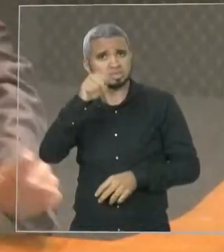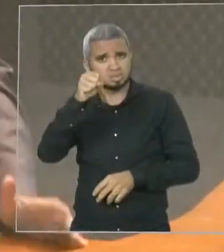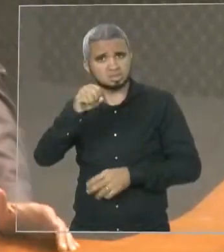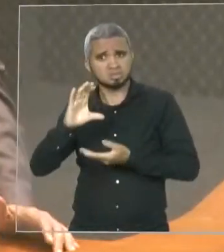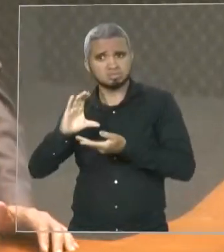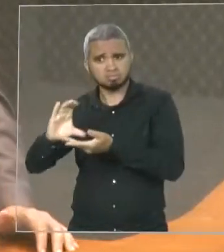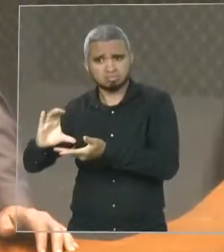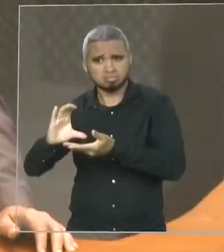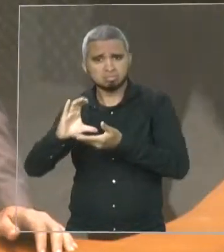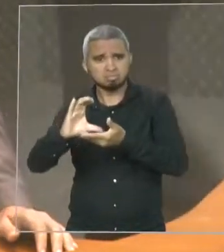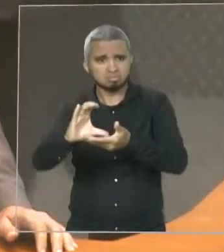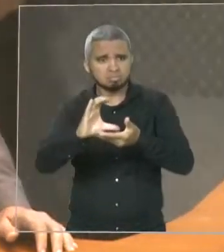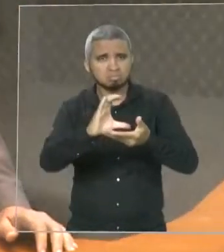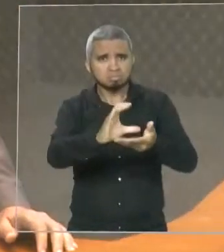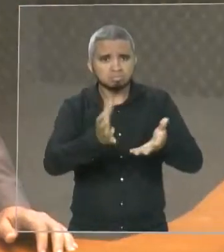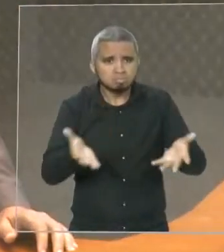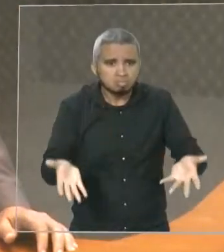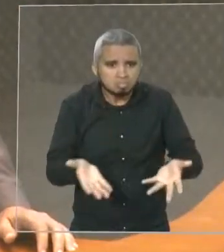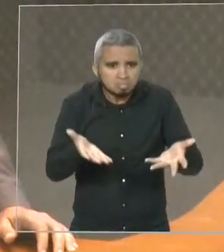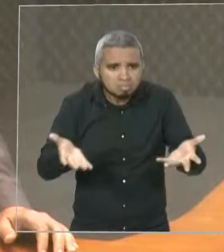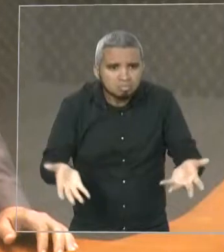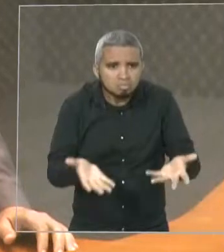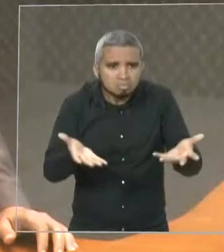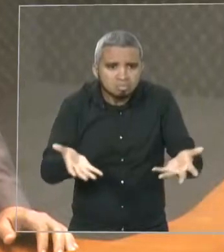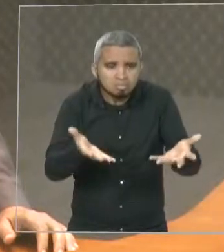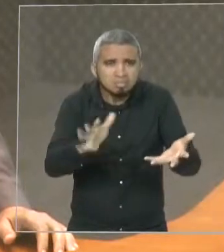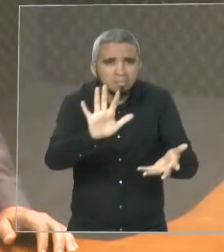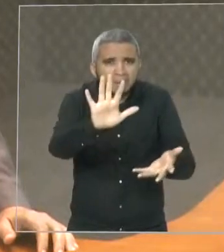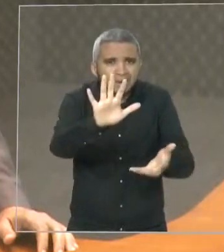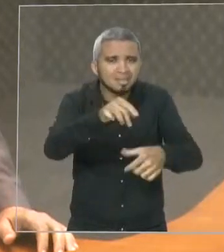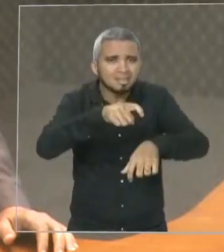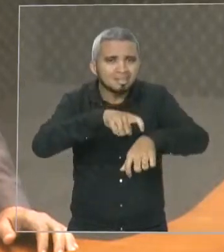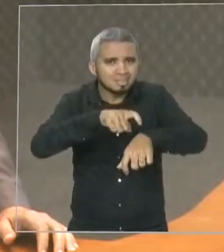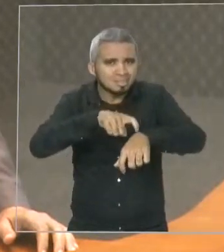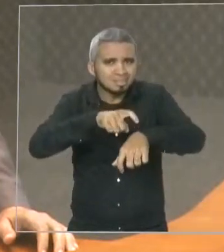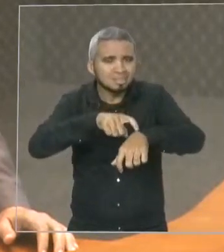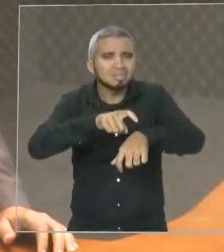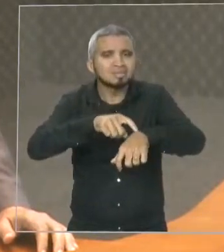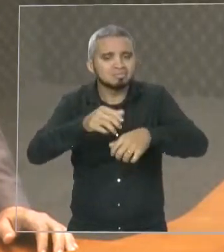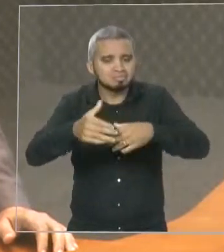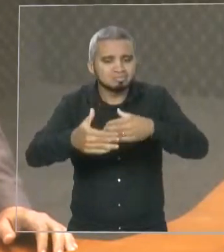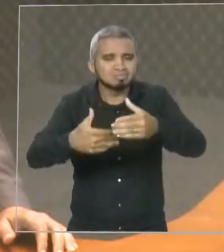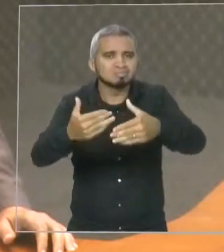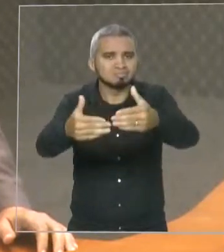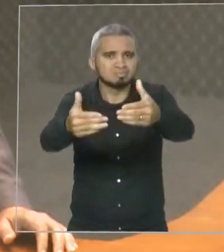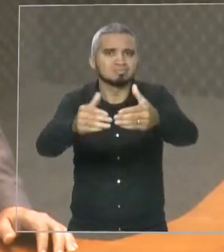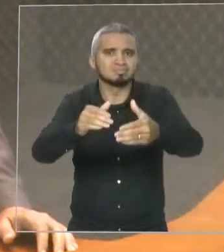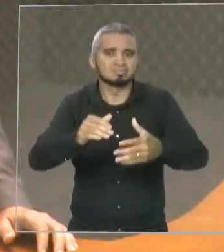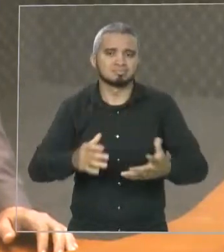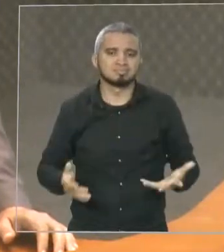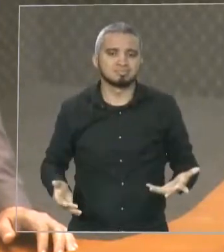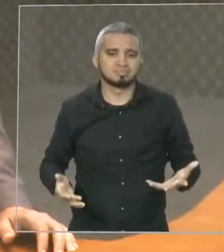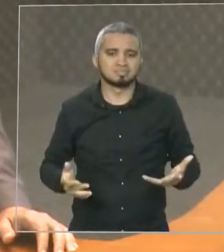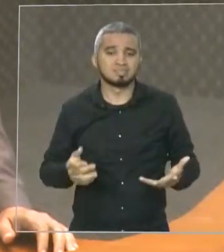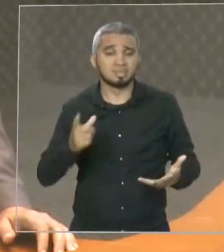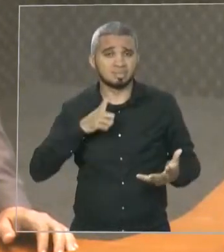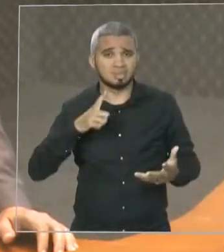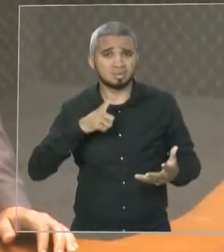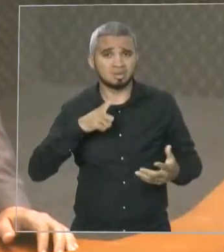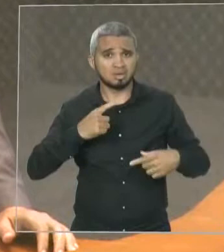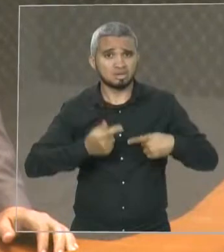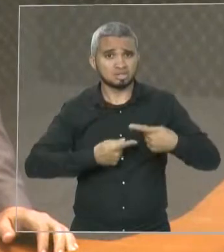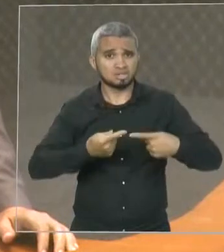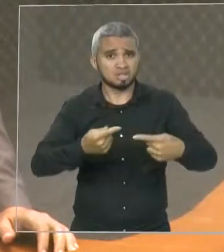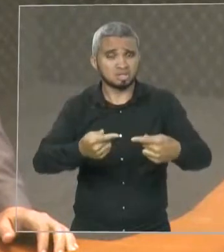caminho certo. O problema é que o que nós fazemos com a atual geração, com esta geração que está